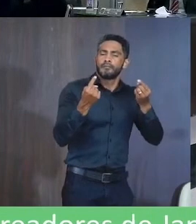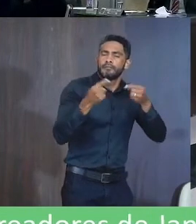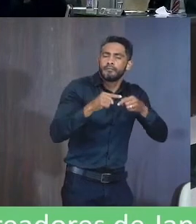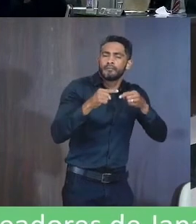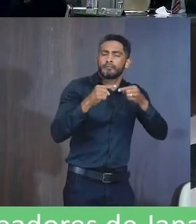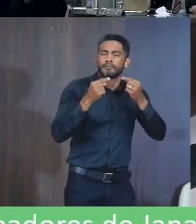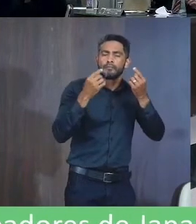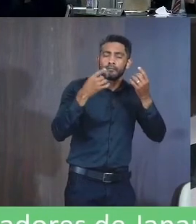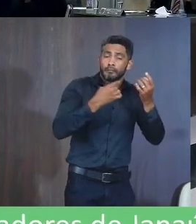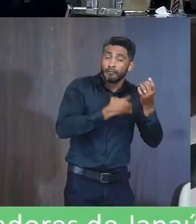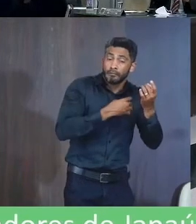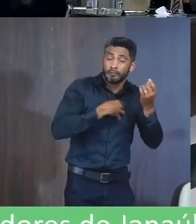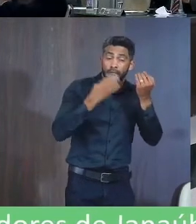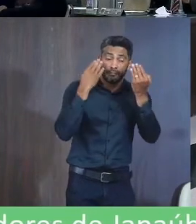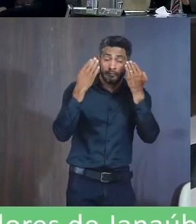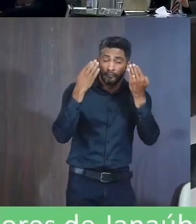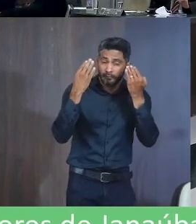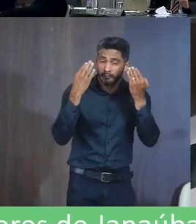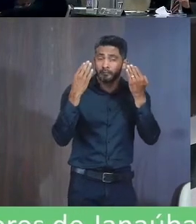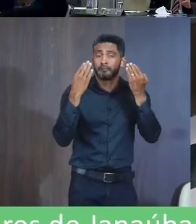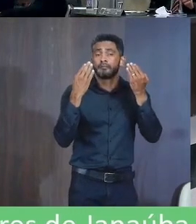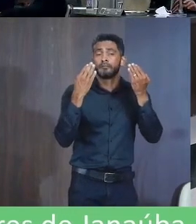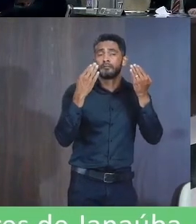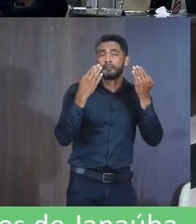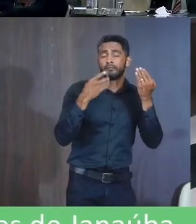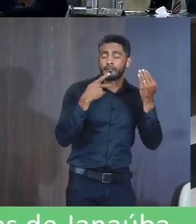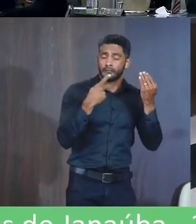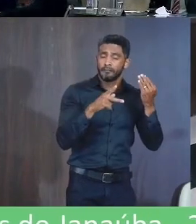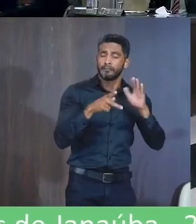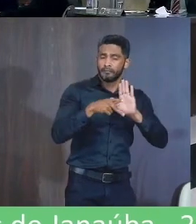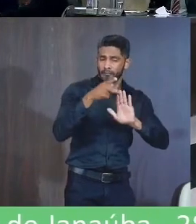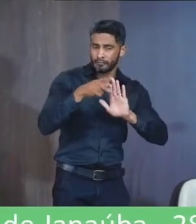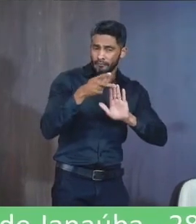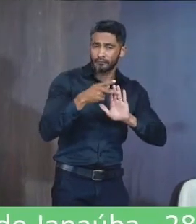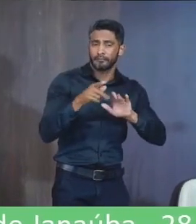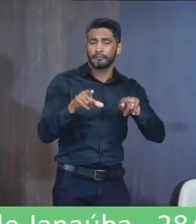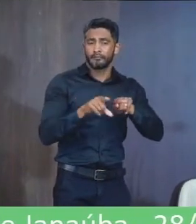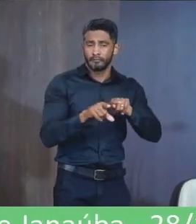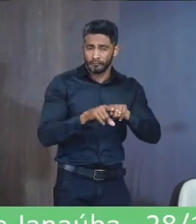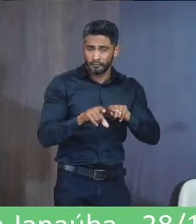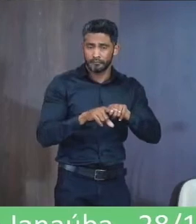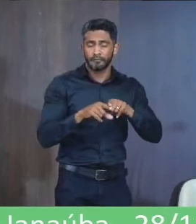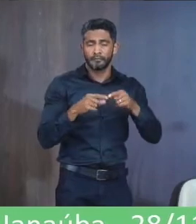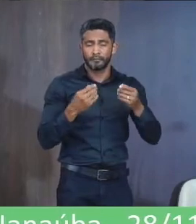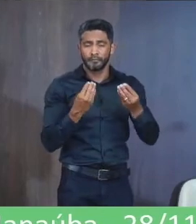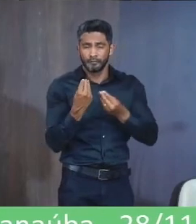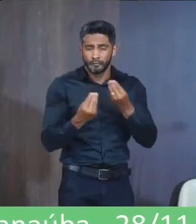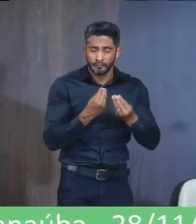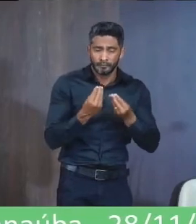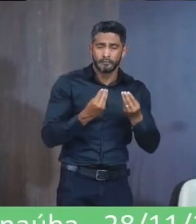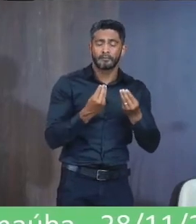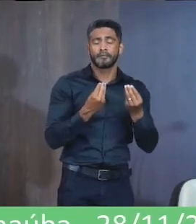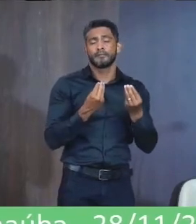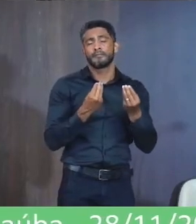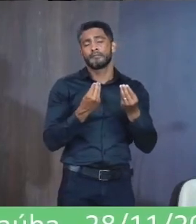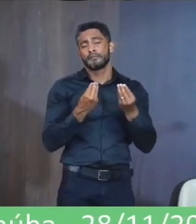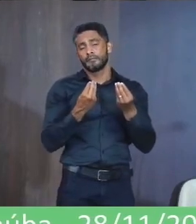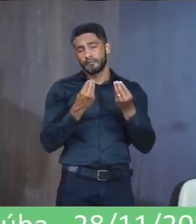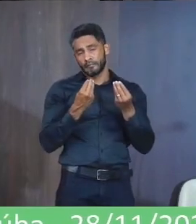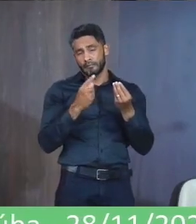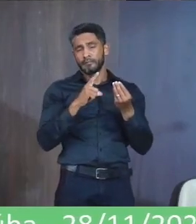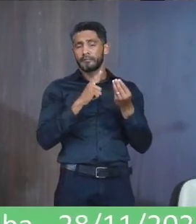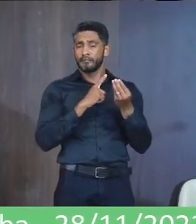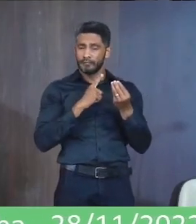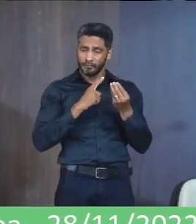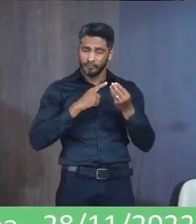psicofobia Do município De Janaúba O projeto Dispõe Ainda Sobre as maneiras De temas